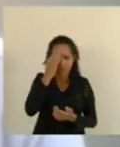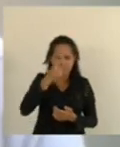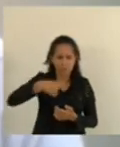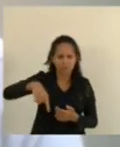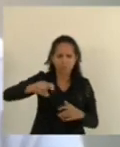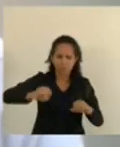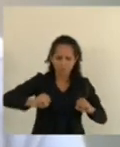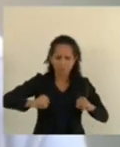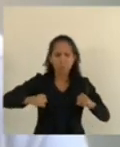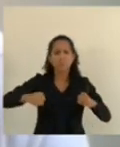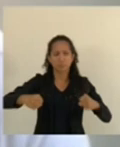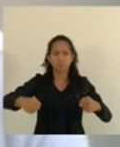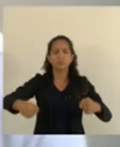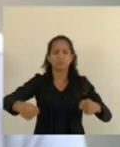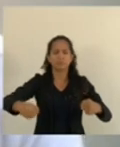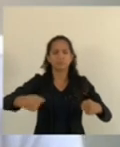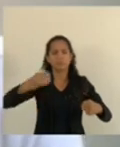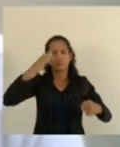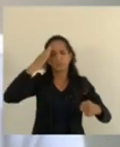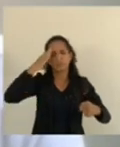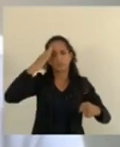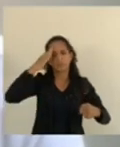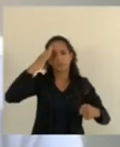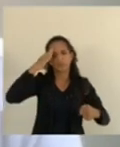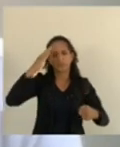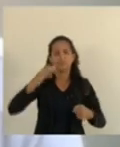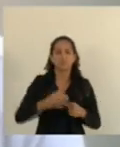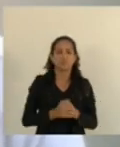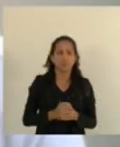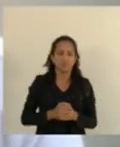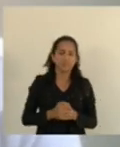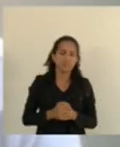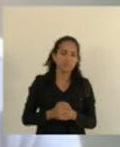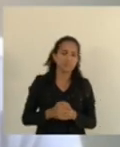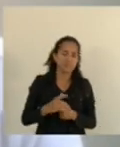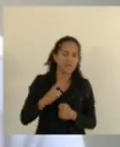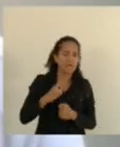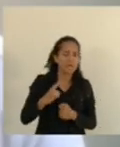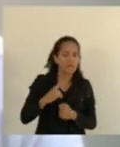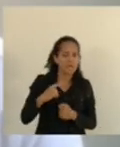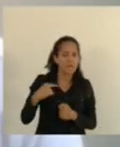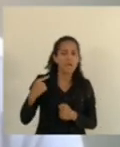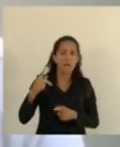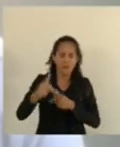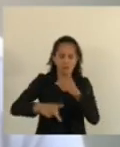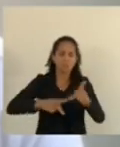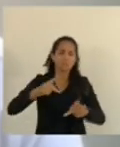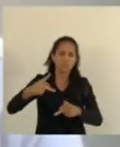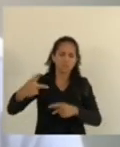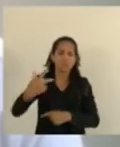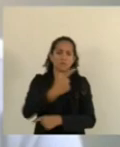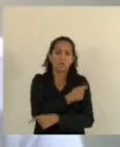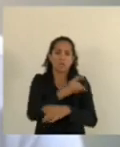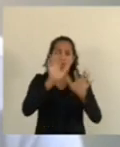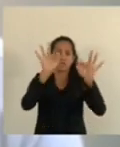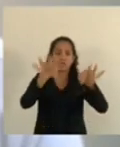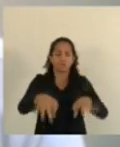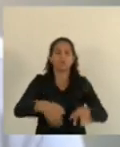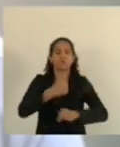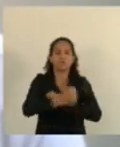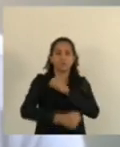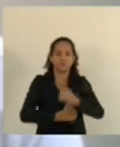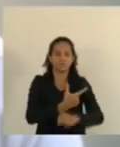estão sendo feitos, nós temos uma perspectiva grande de estarmos com nossa população vacinada até o final do ano,